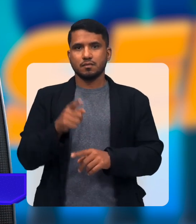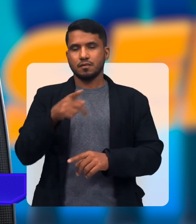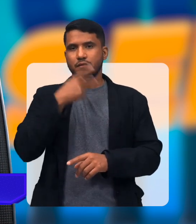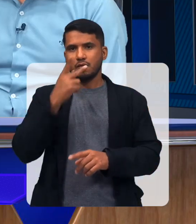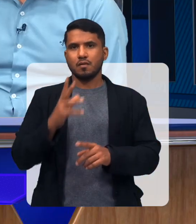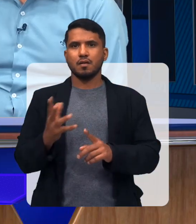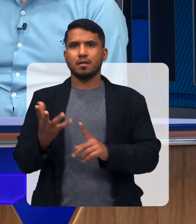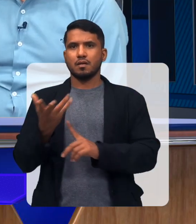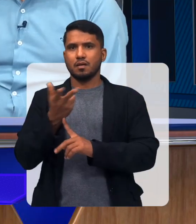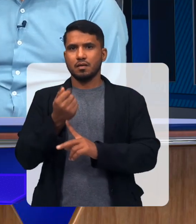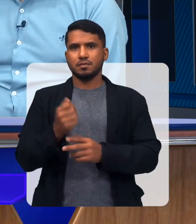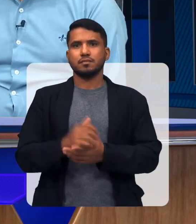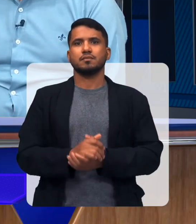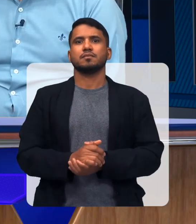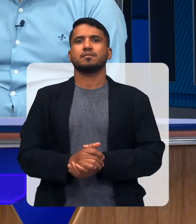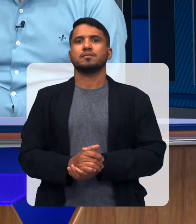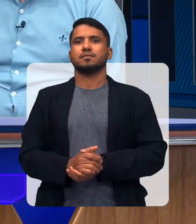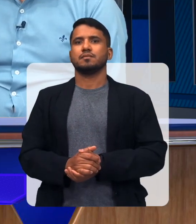Você falando em arte